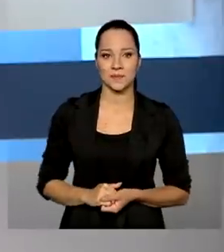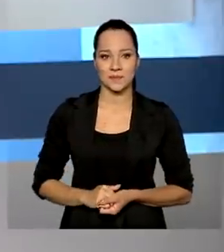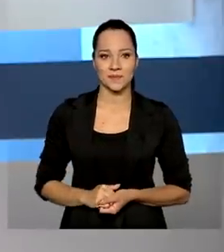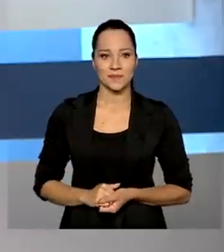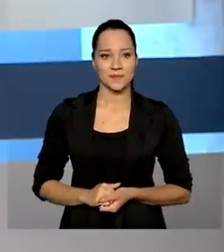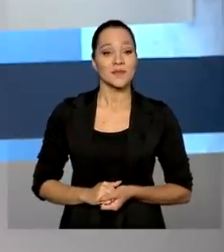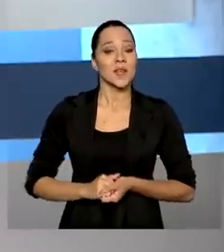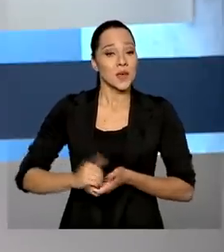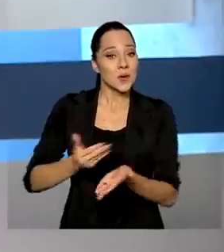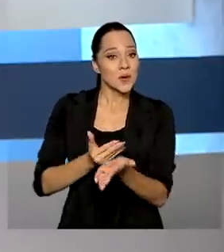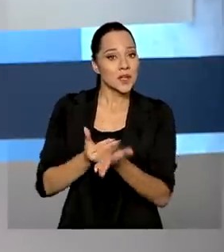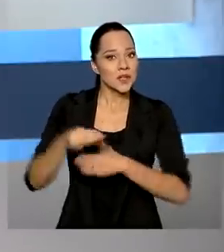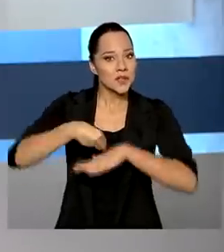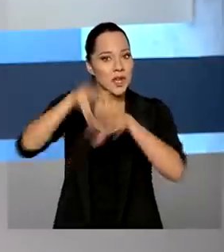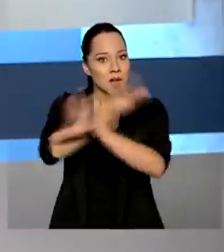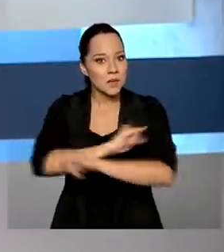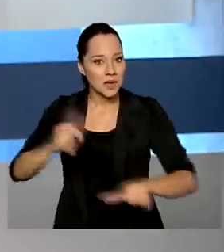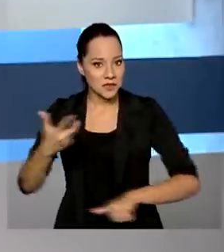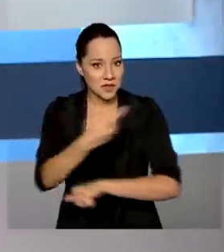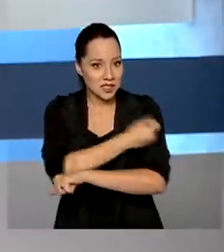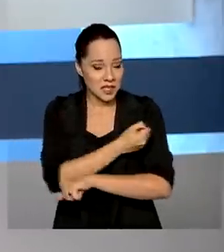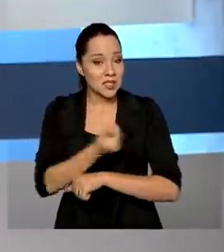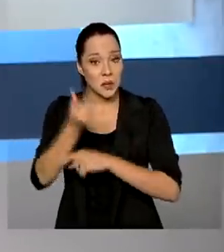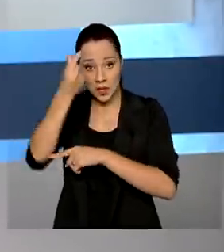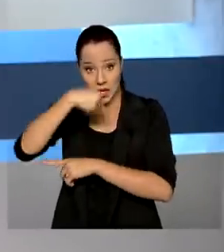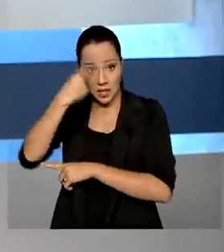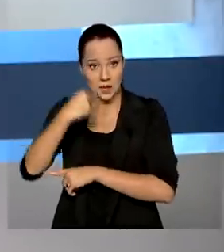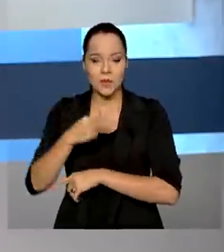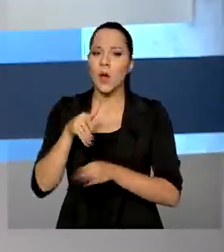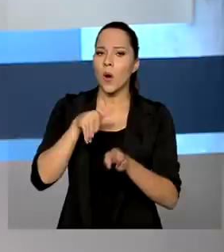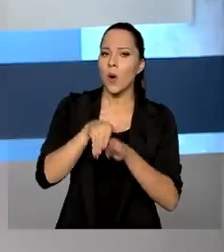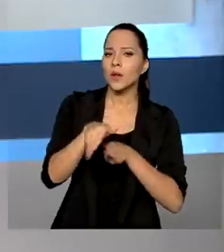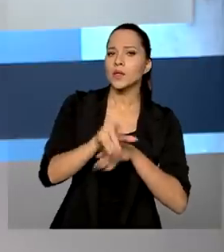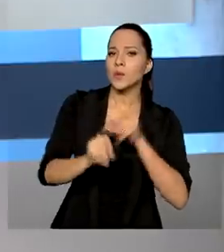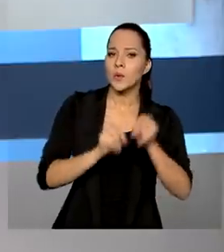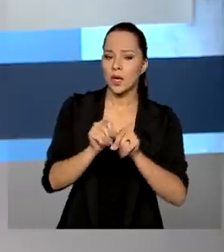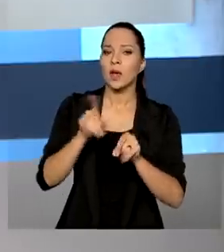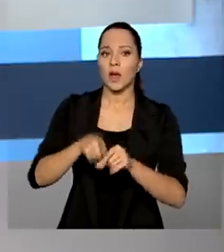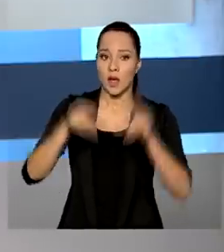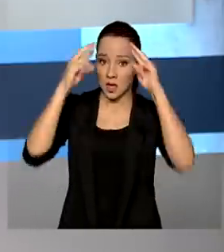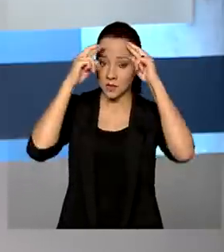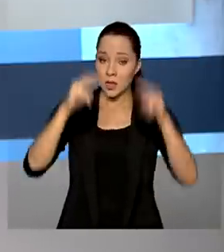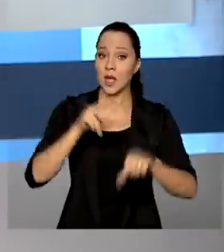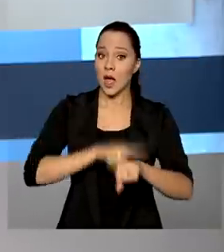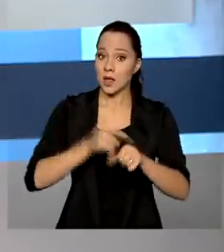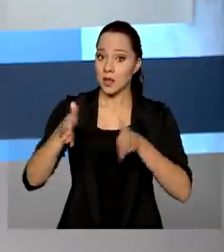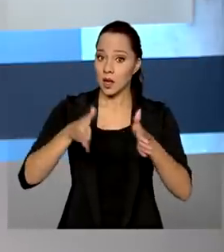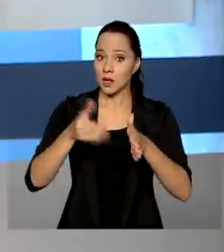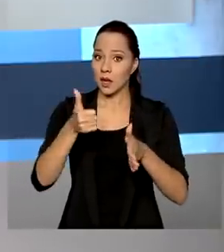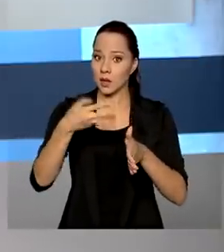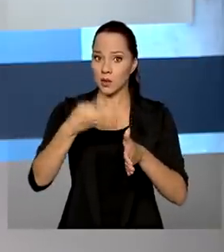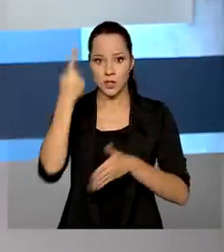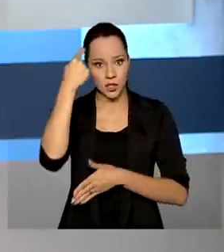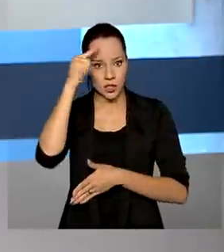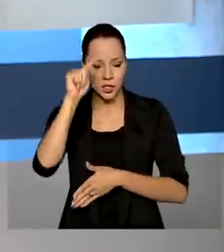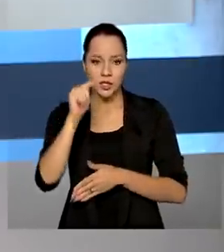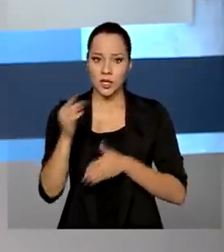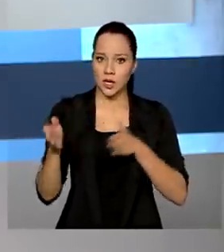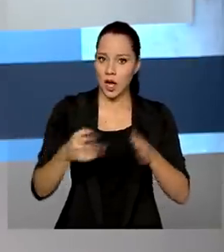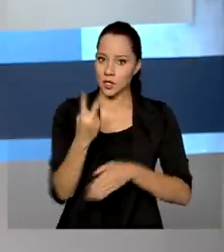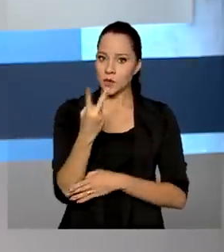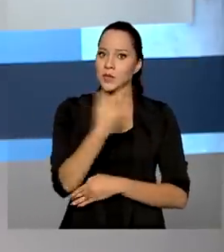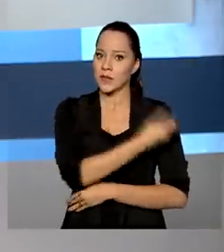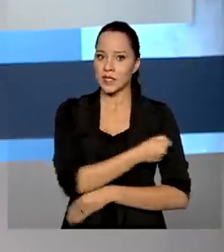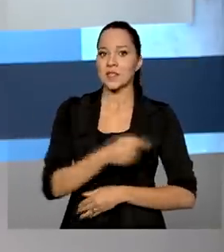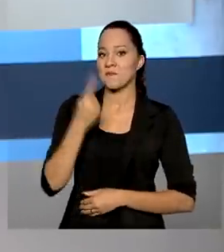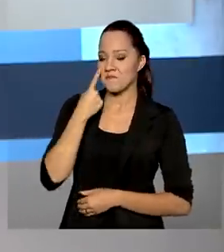E com o início da campanha de vacinação contra a gripe, a orientação é respeitar intervalo mínimo de 14 dias entre as doses.